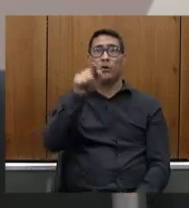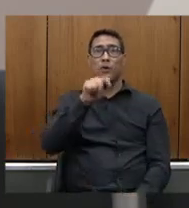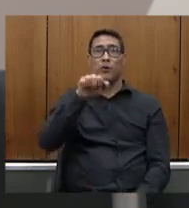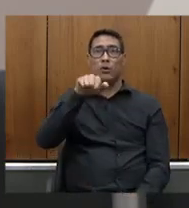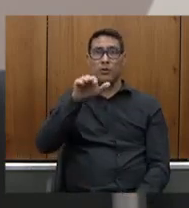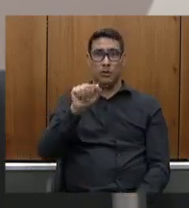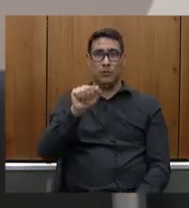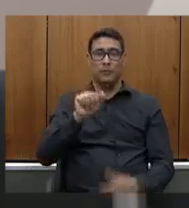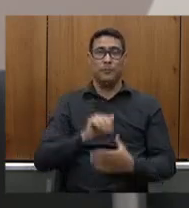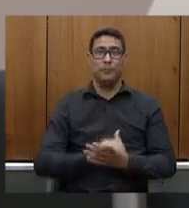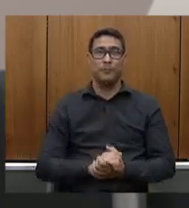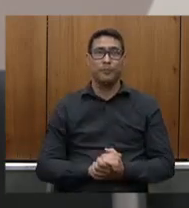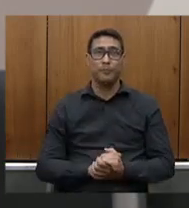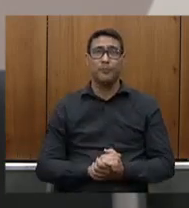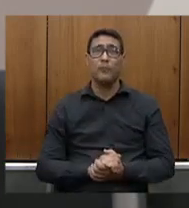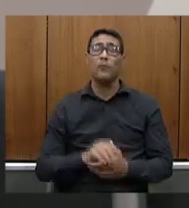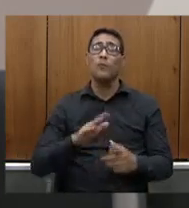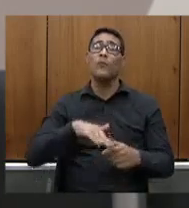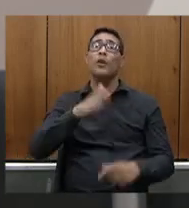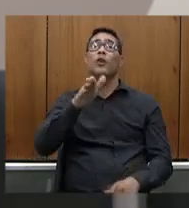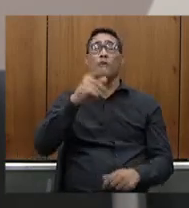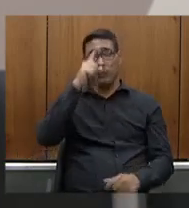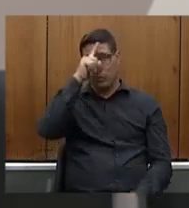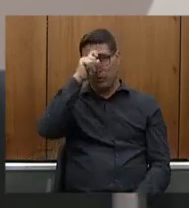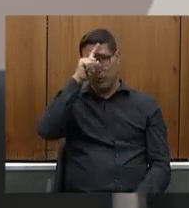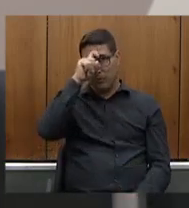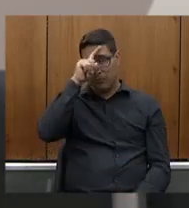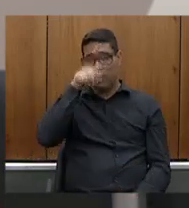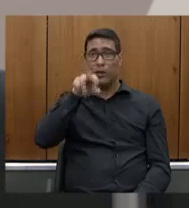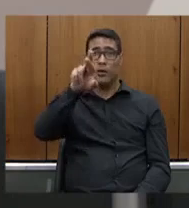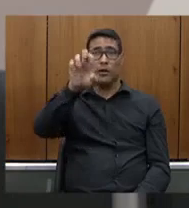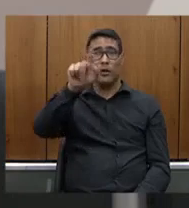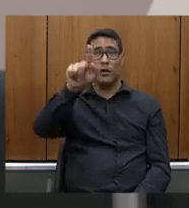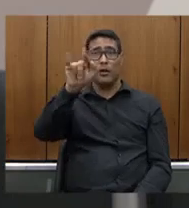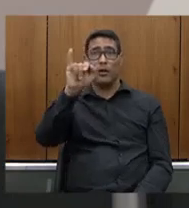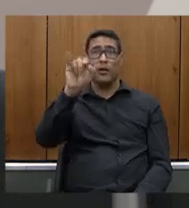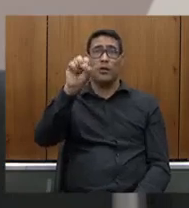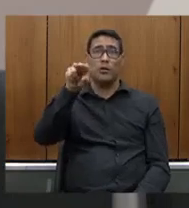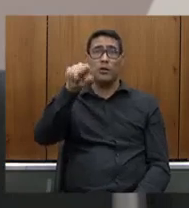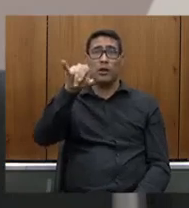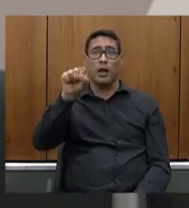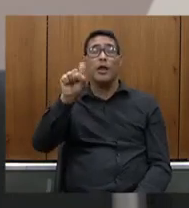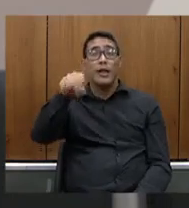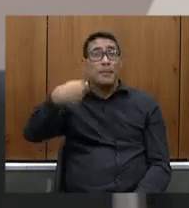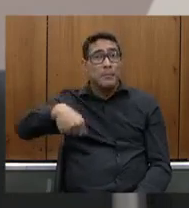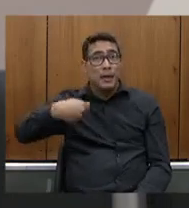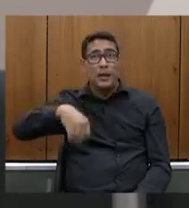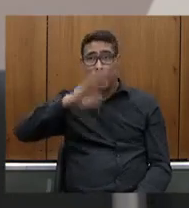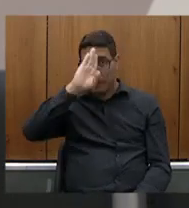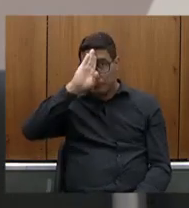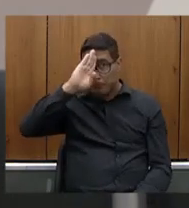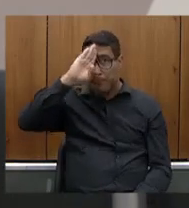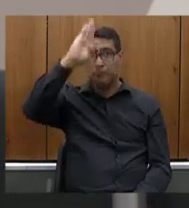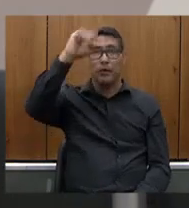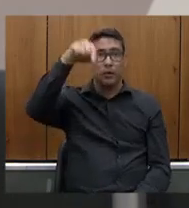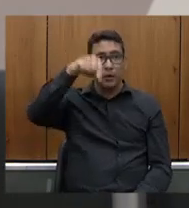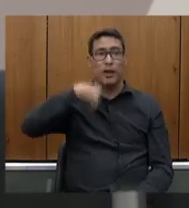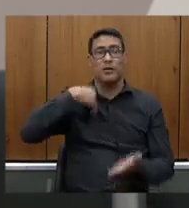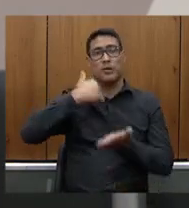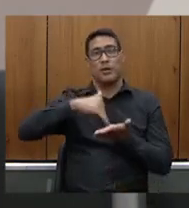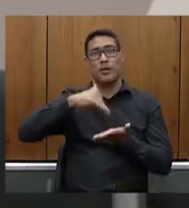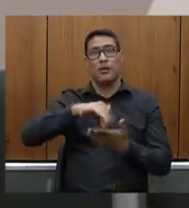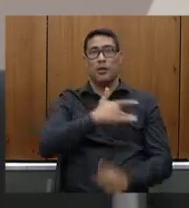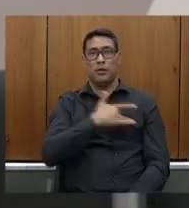para mim uma das prioridades da Secretaria de Saúde porque é inconcebível